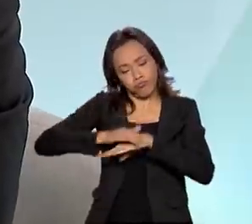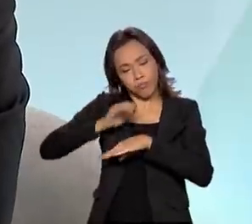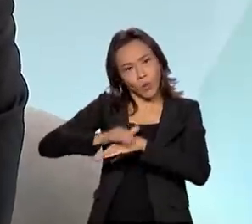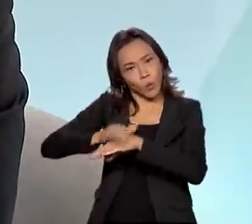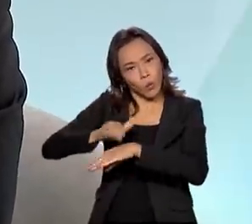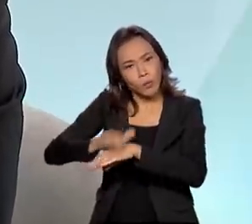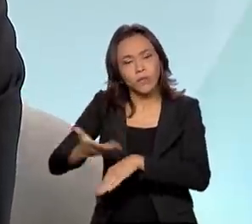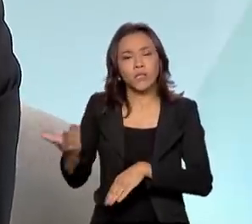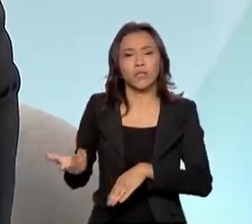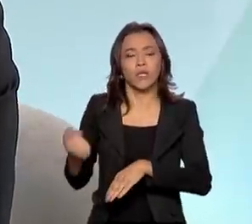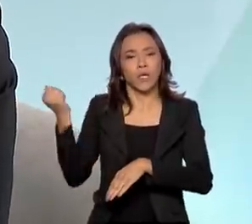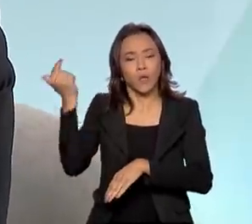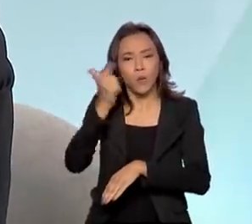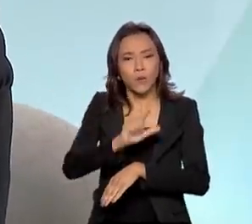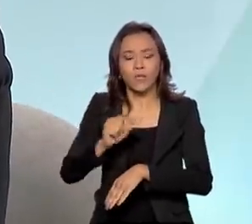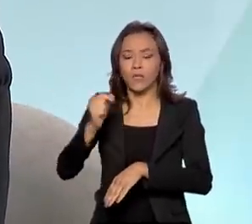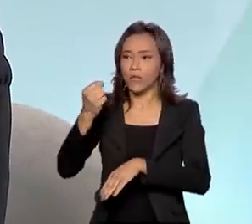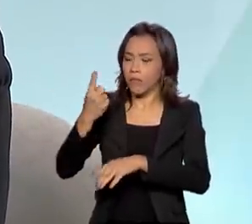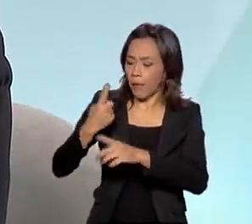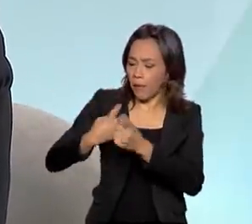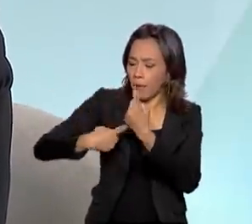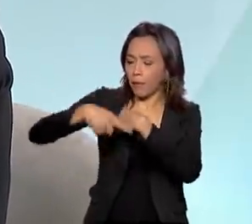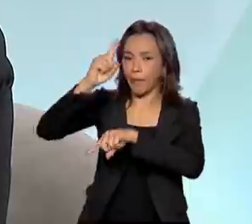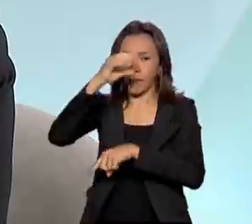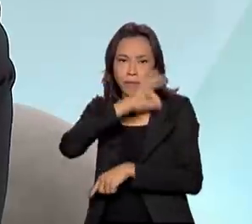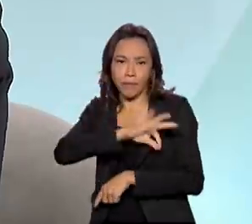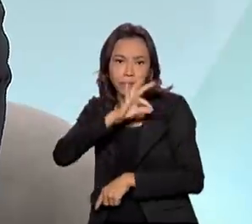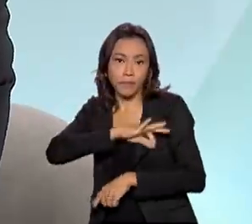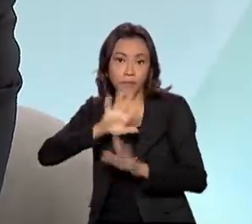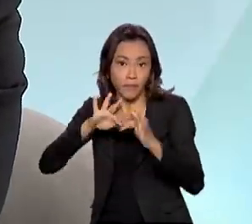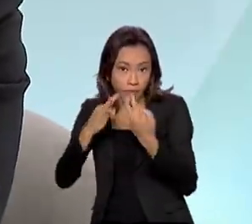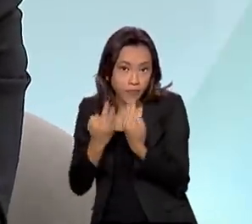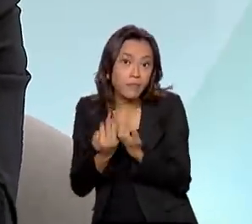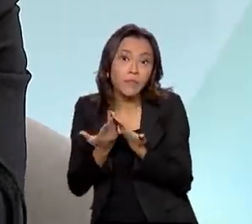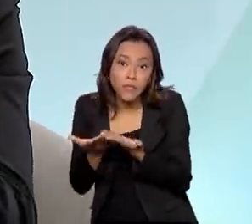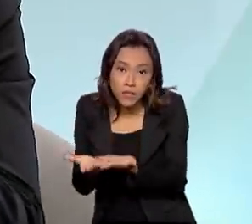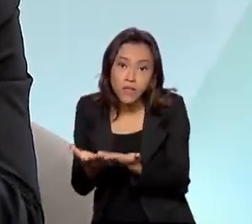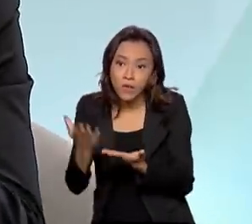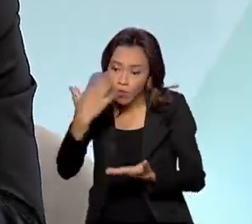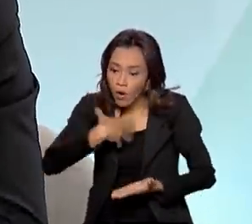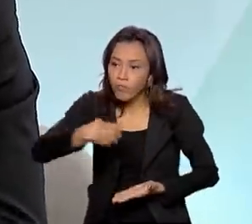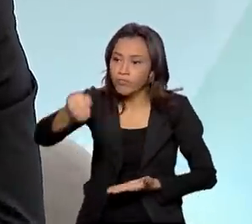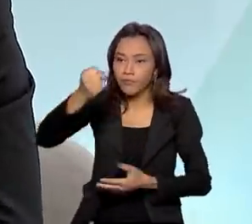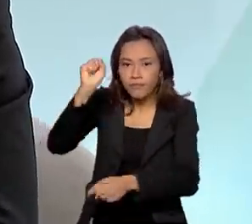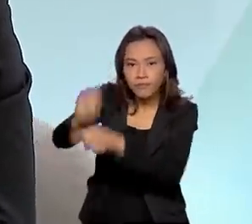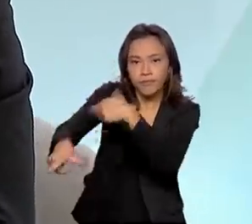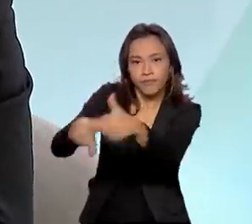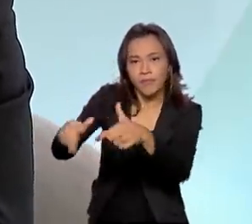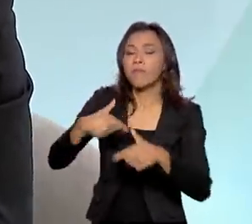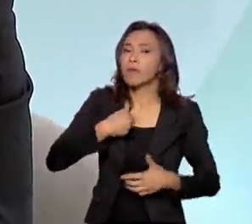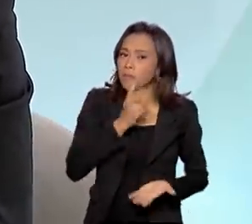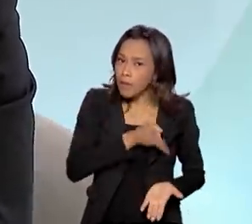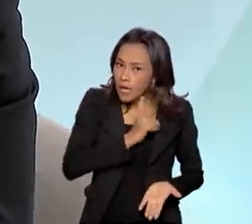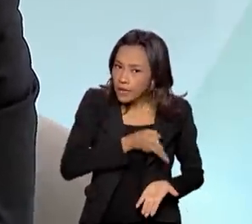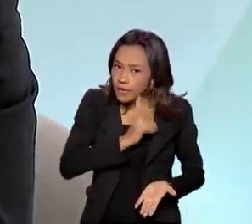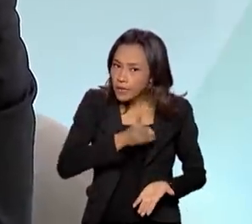alcançar uma nova rentabilidade para a sua família, e isso com a regra de permanência no programa social de pelo